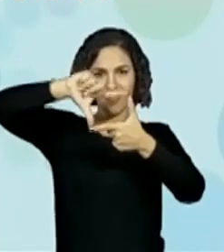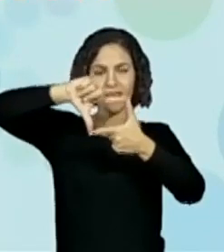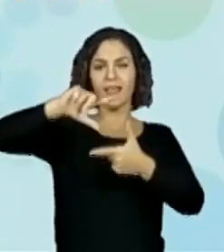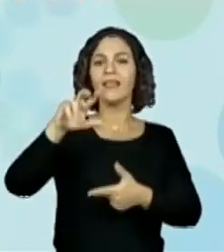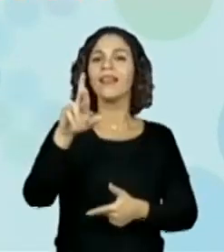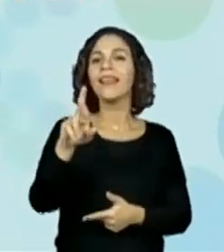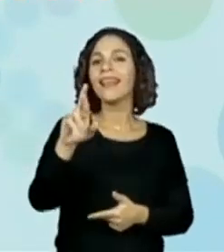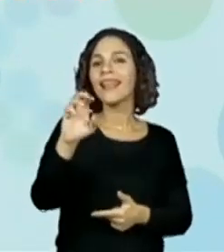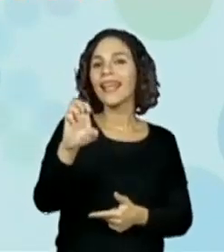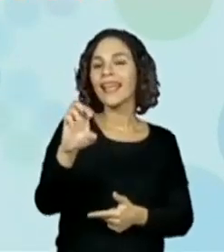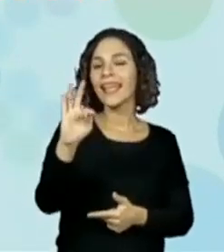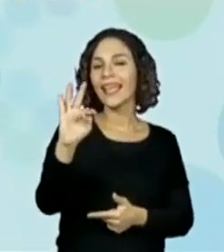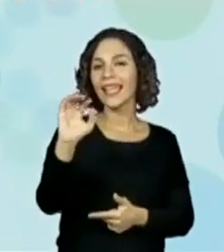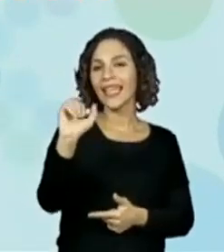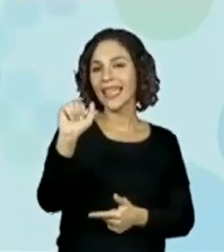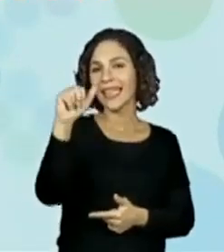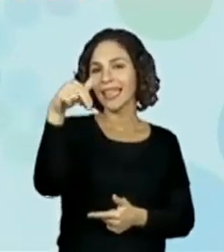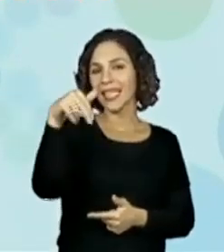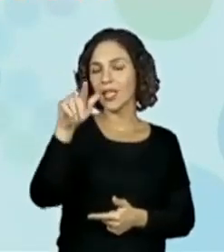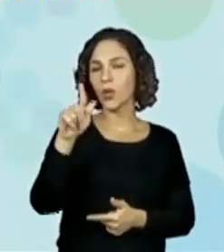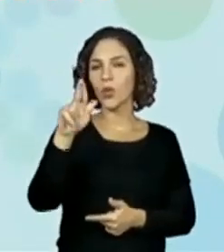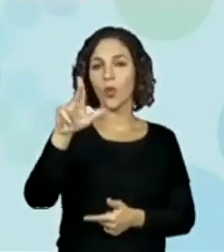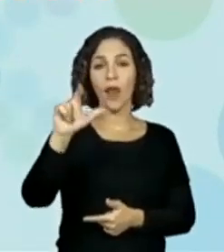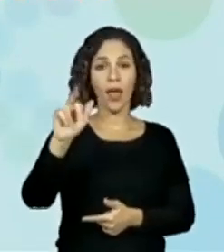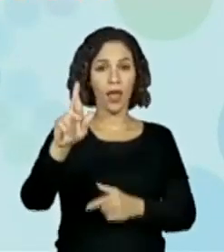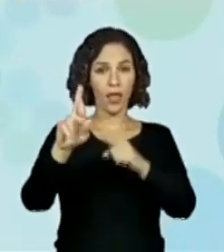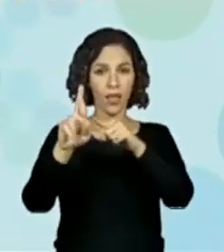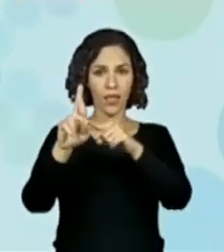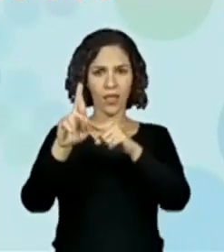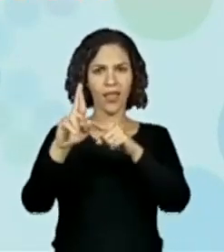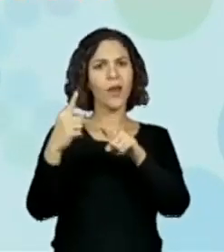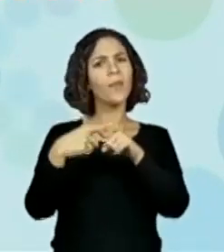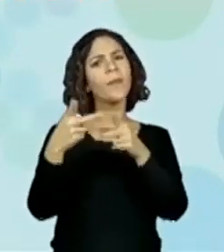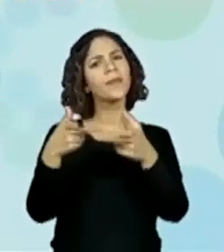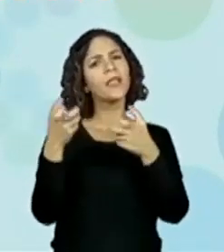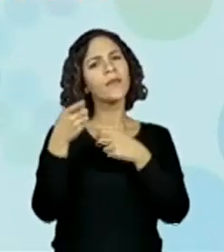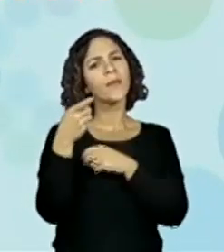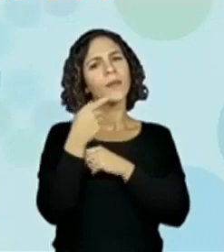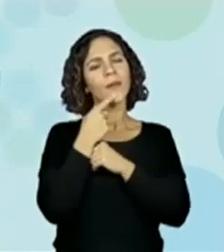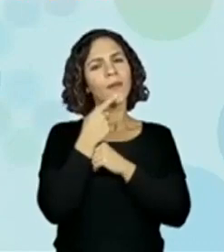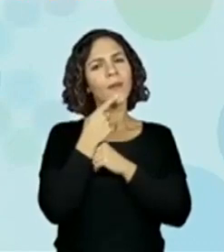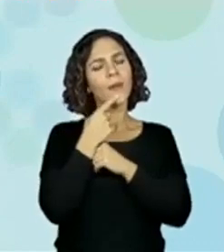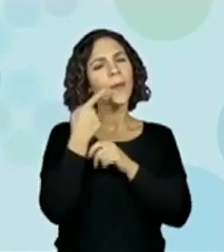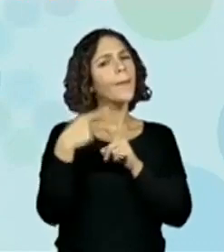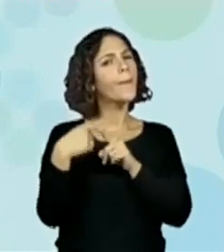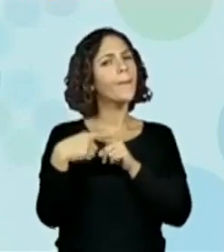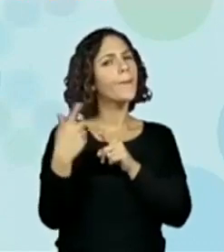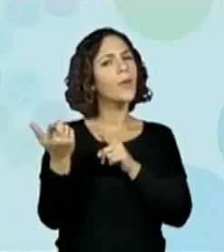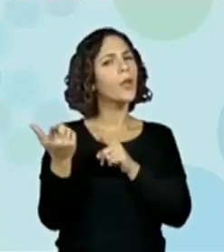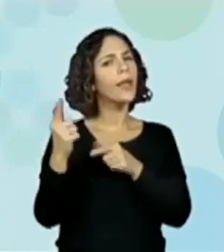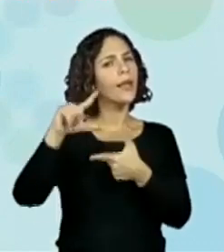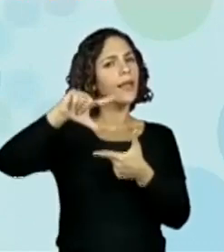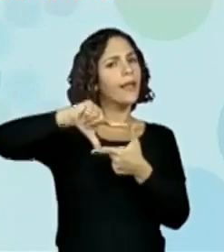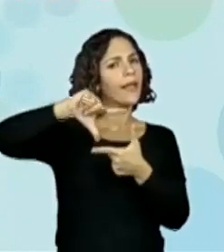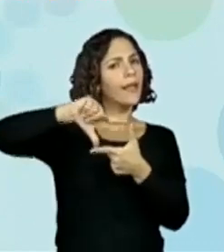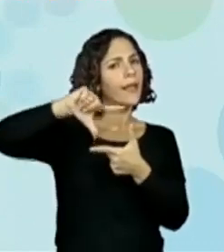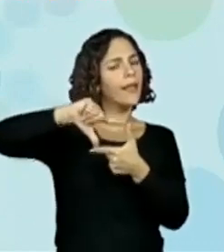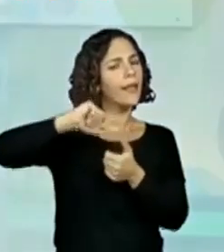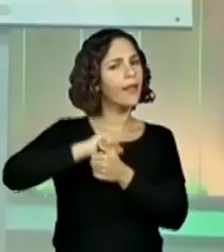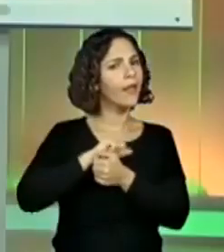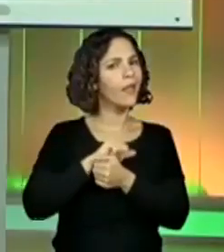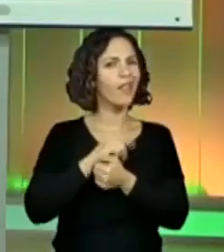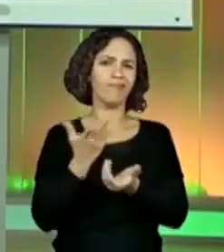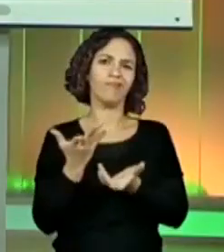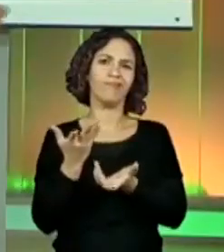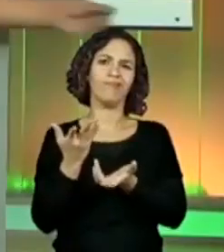configuração retangular? Você consegue perceber o porquê que tem esse nome? Por que que chama configuração retangular? Eu acho que